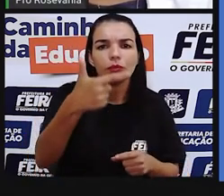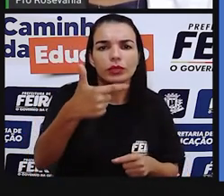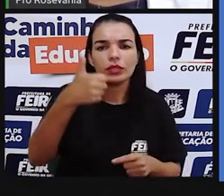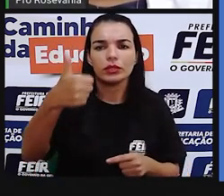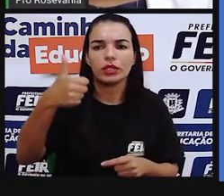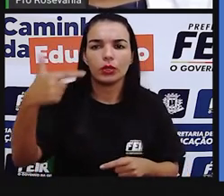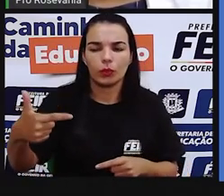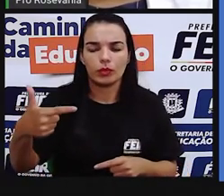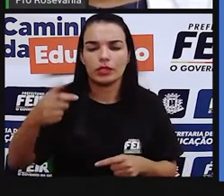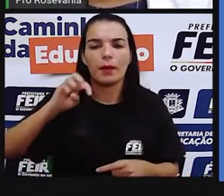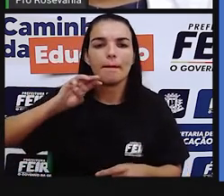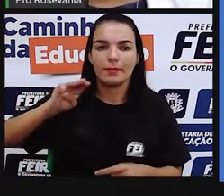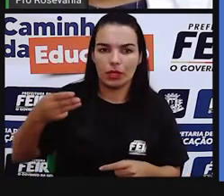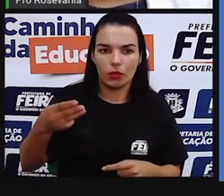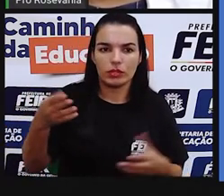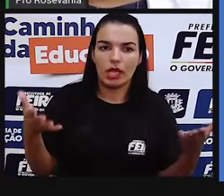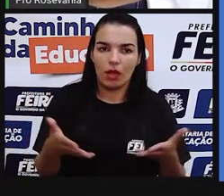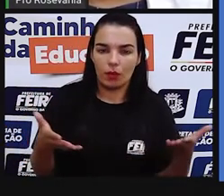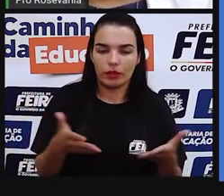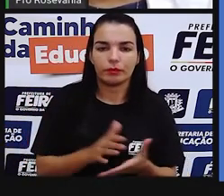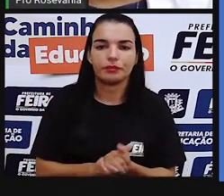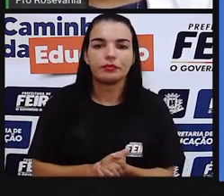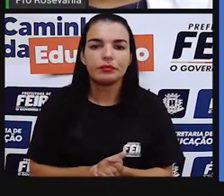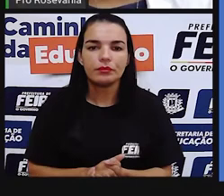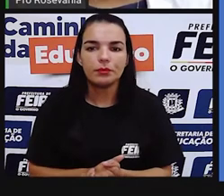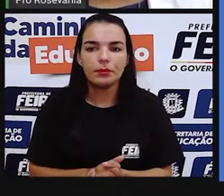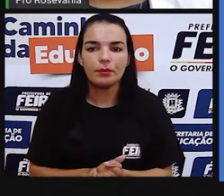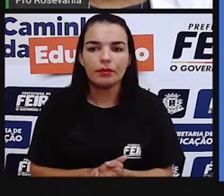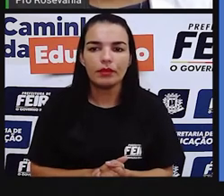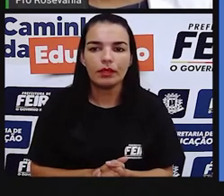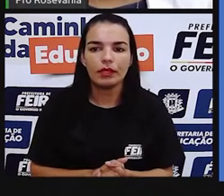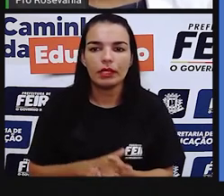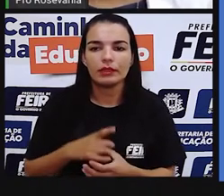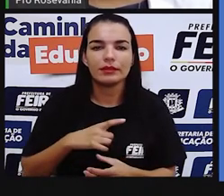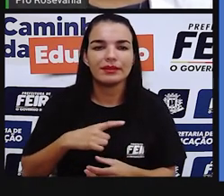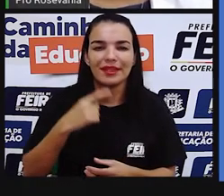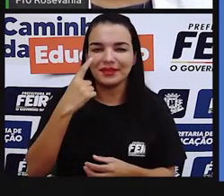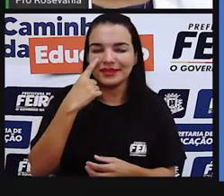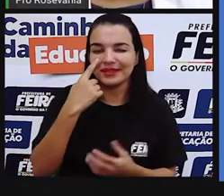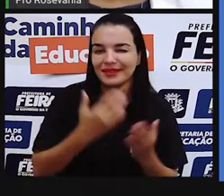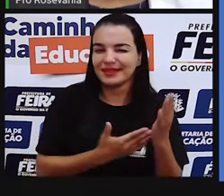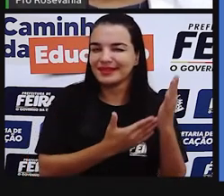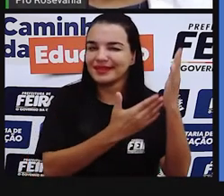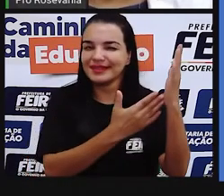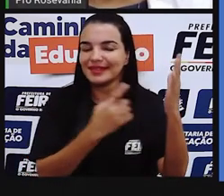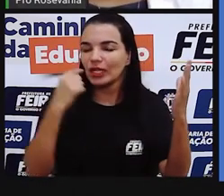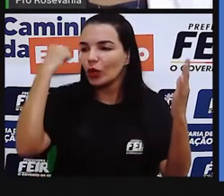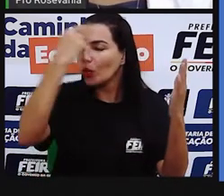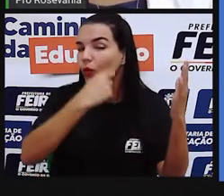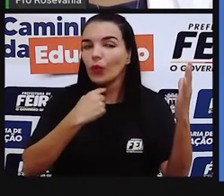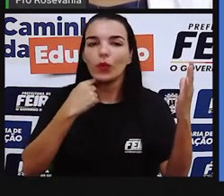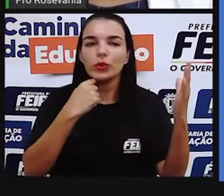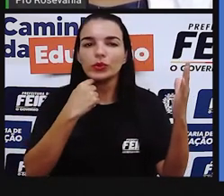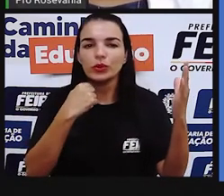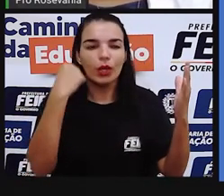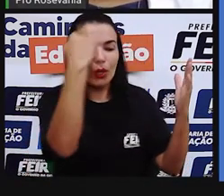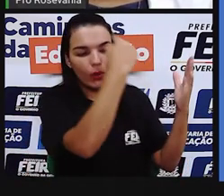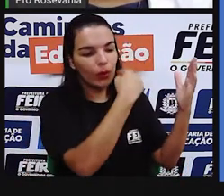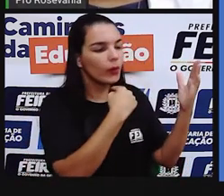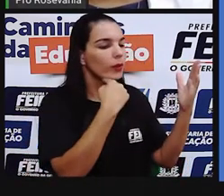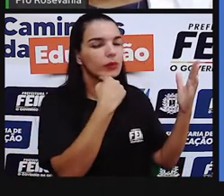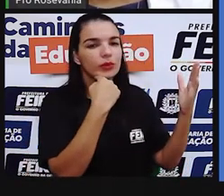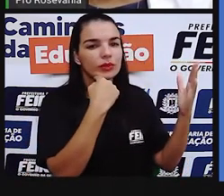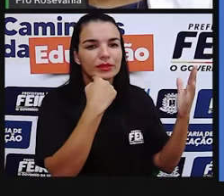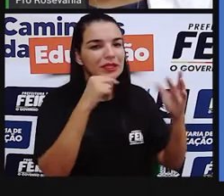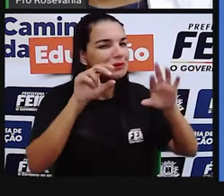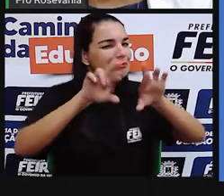E olha aí as carinhas, né? Os nossos brasileiros, eles são tão peculiares como parece a qualquer população, em qualquer